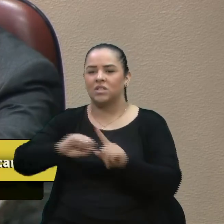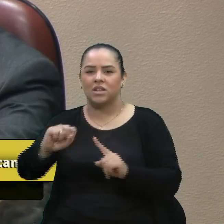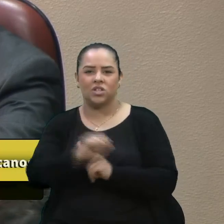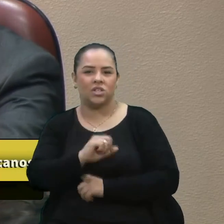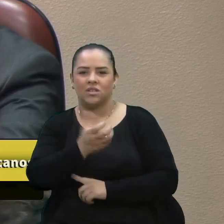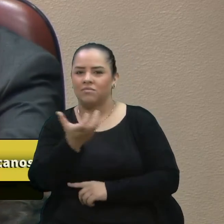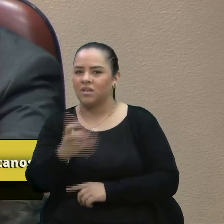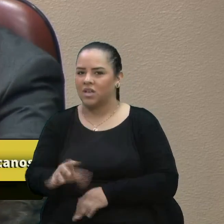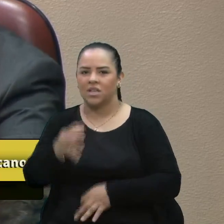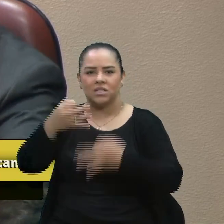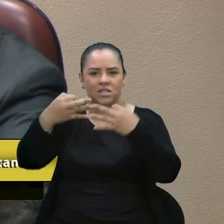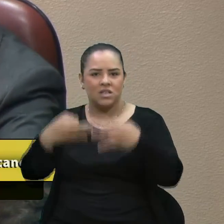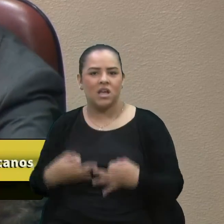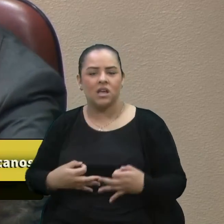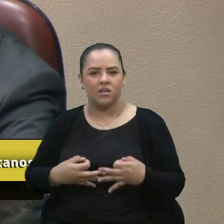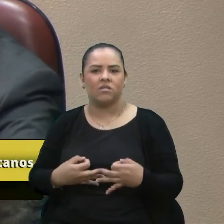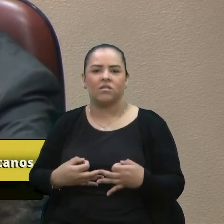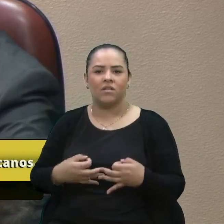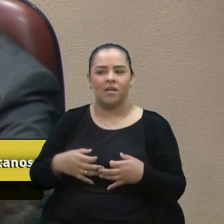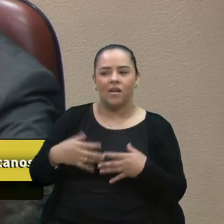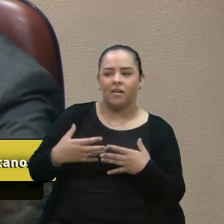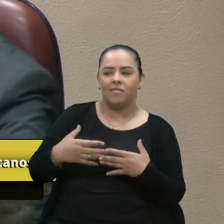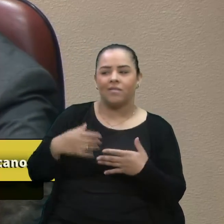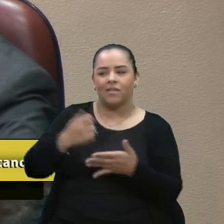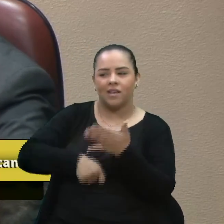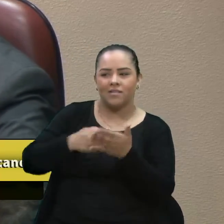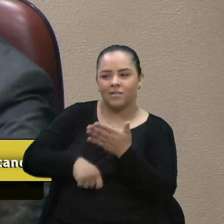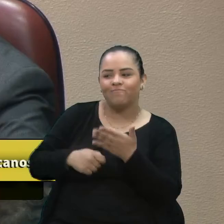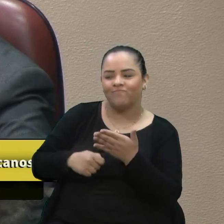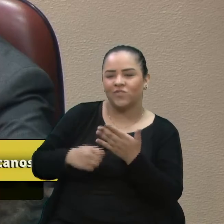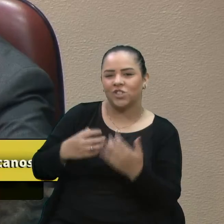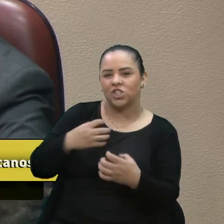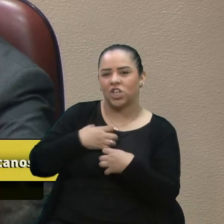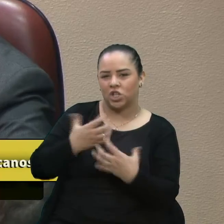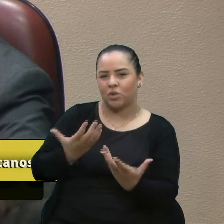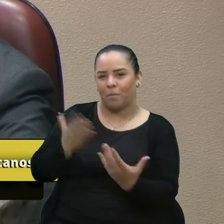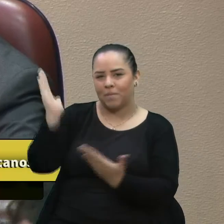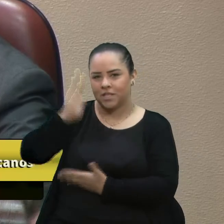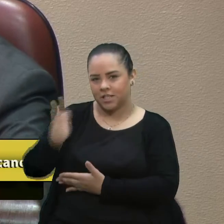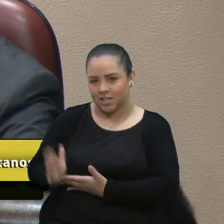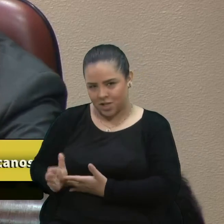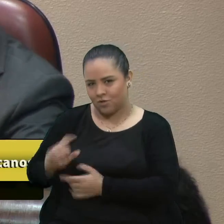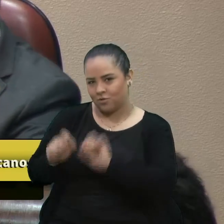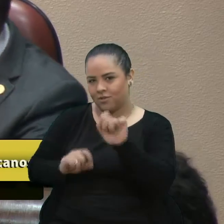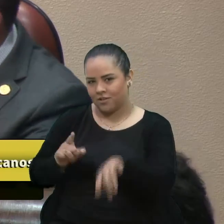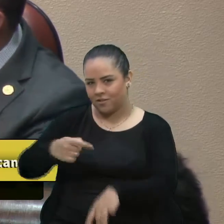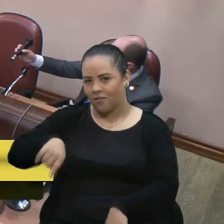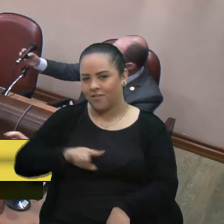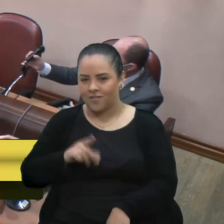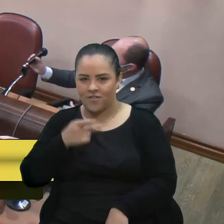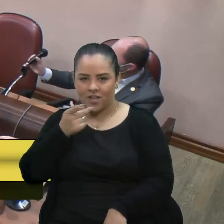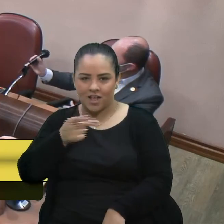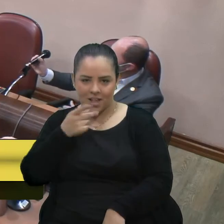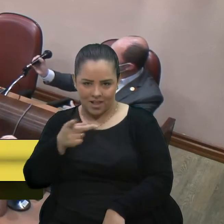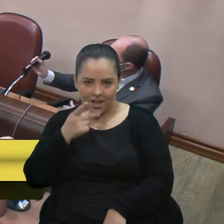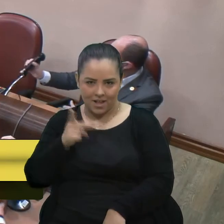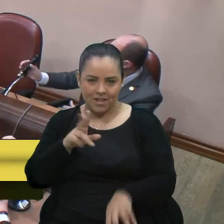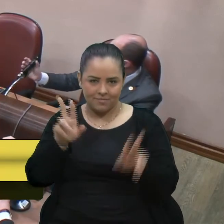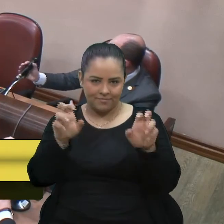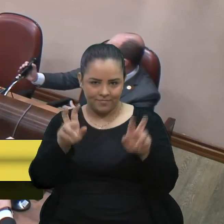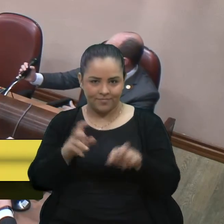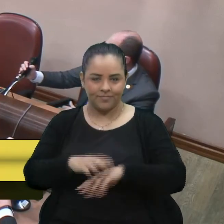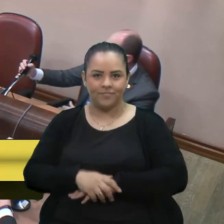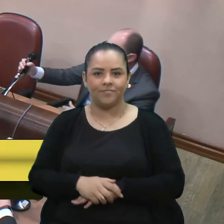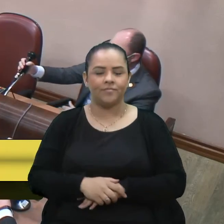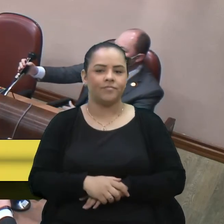justa, quer fazer o jeitinho, o jeitinho brasileiro no ditado popular. Parabéns, vereador. Obrigado, vereador Fius. Eu até liguei depois para o Frei